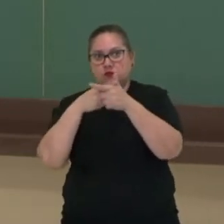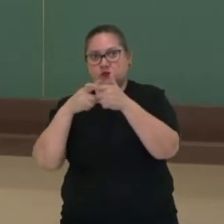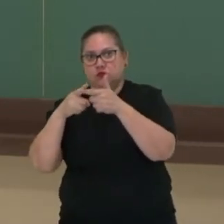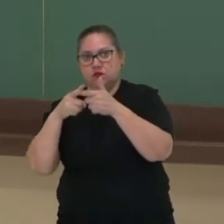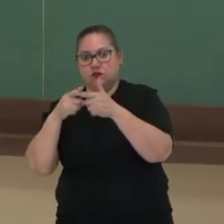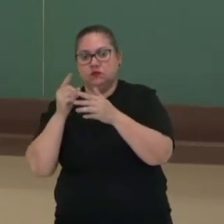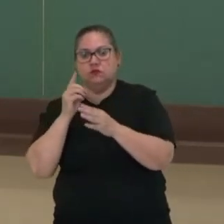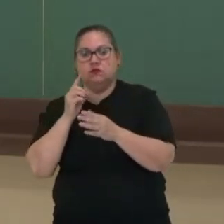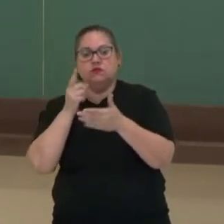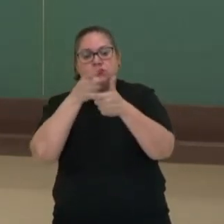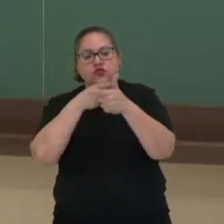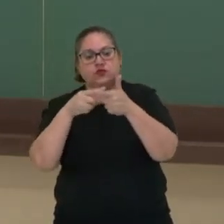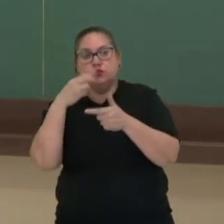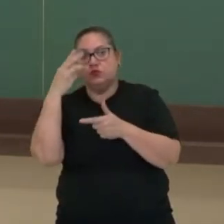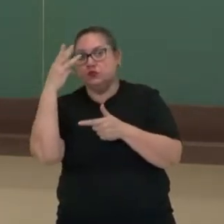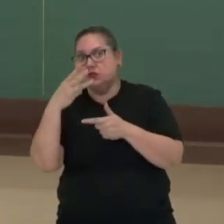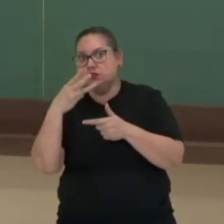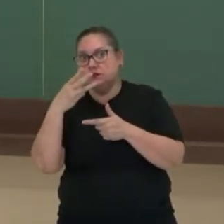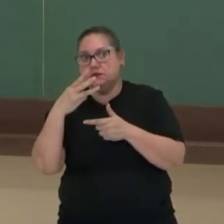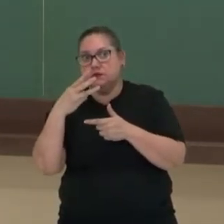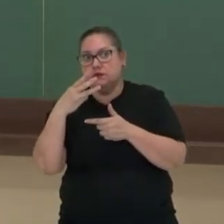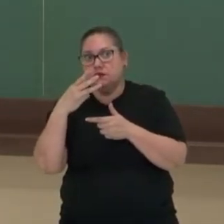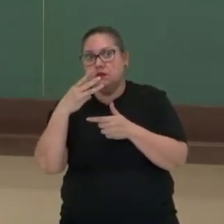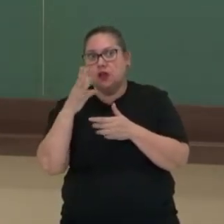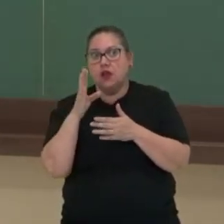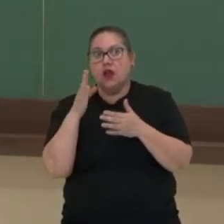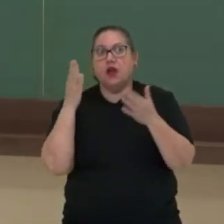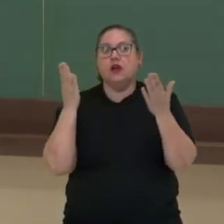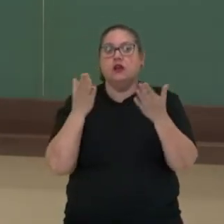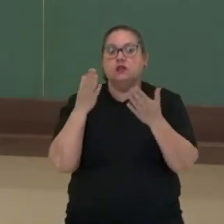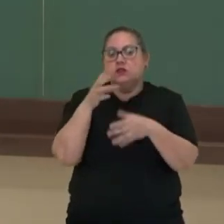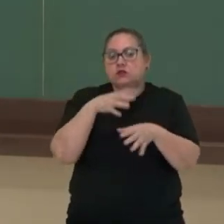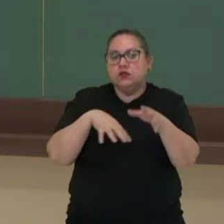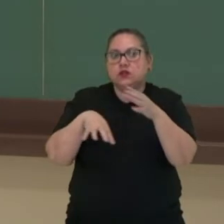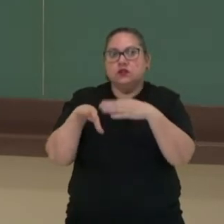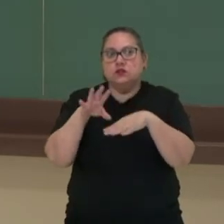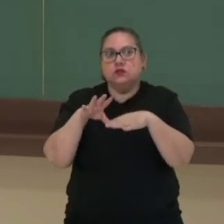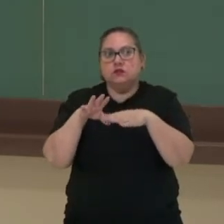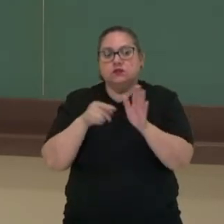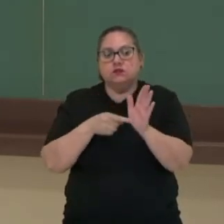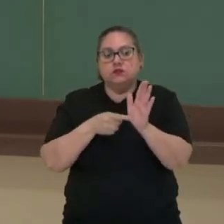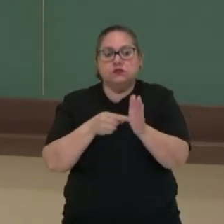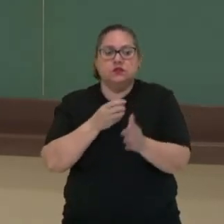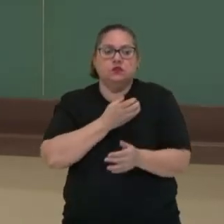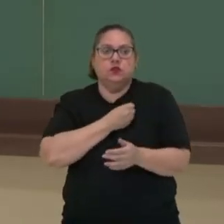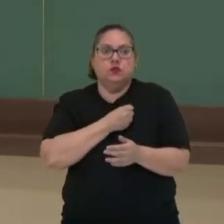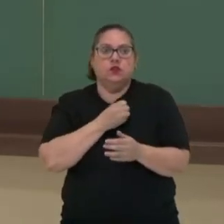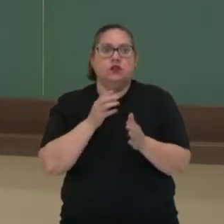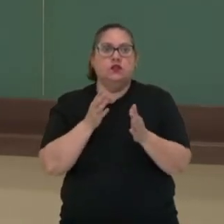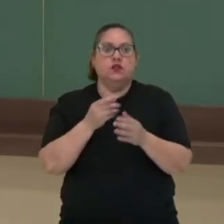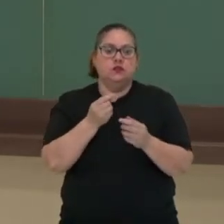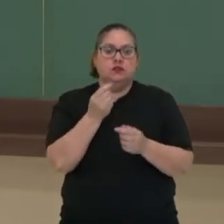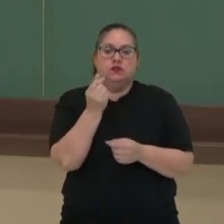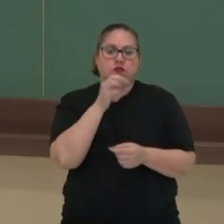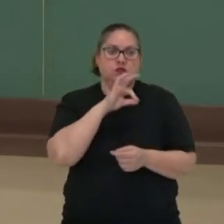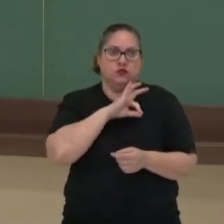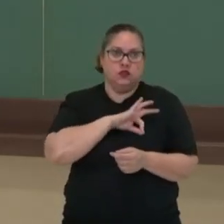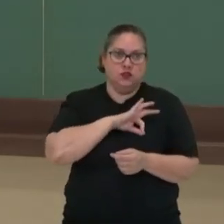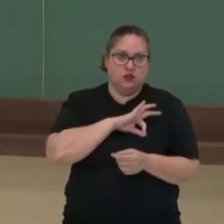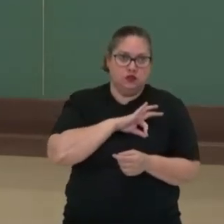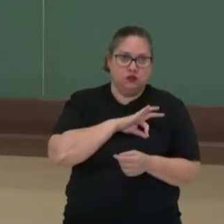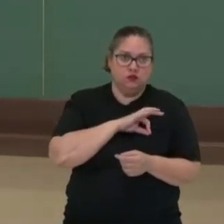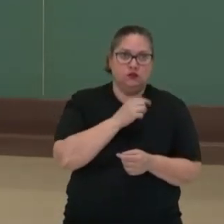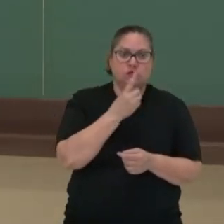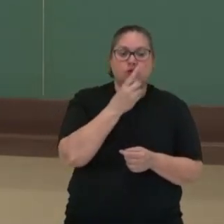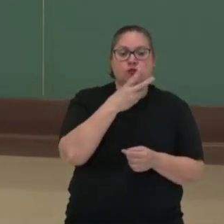terça parte, fazendo o que? Dividindo por 3, né? Agora organizando isso numa expressão numérica, eu tenho lá o salário, né?